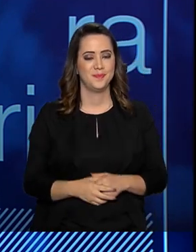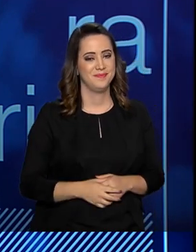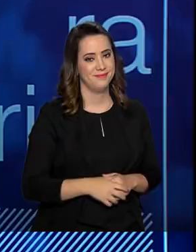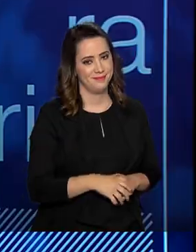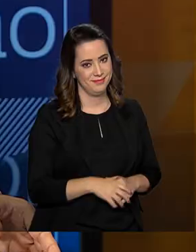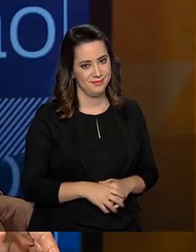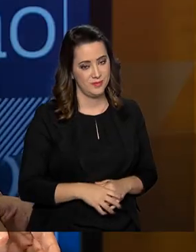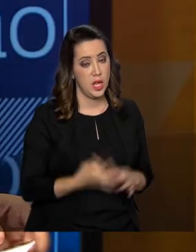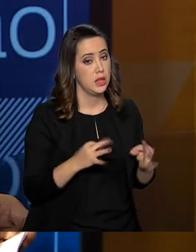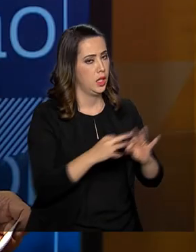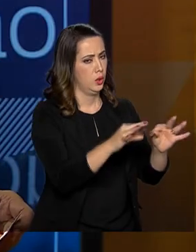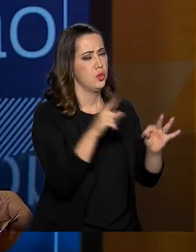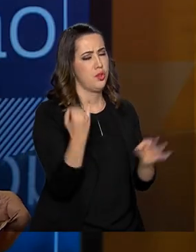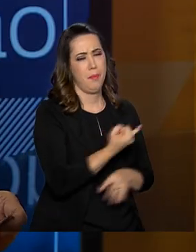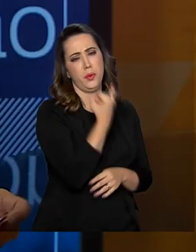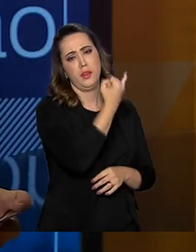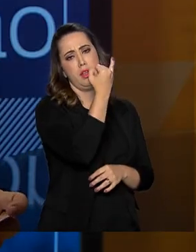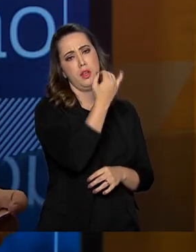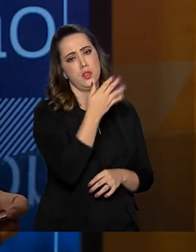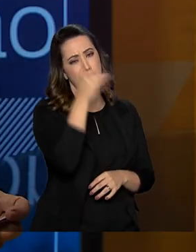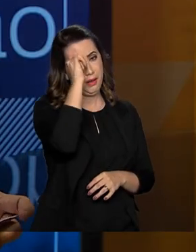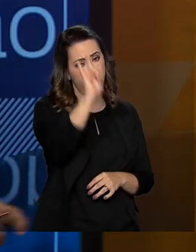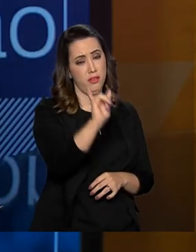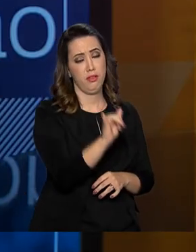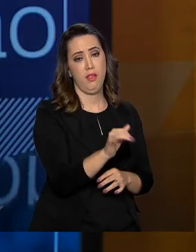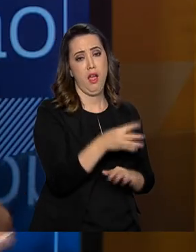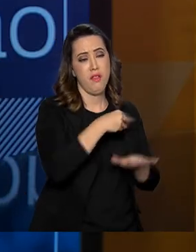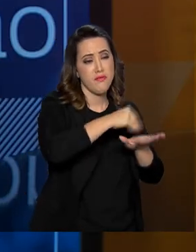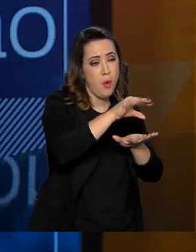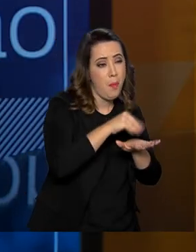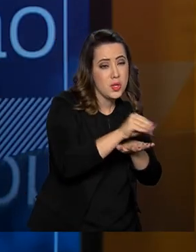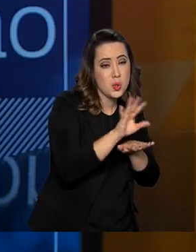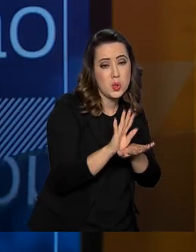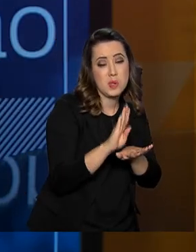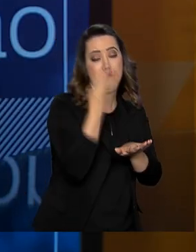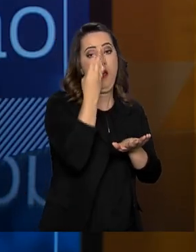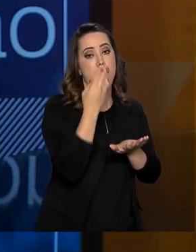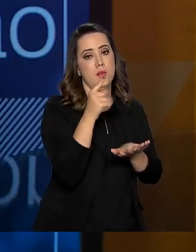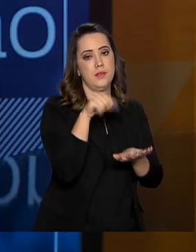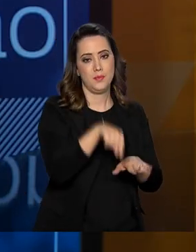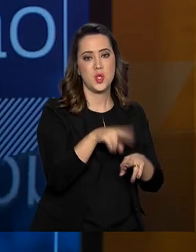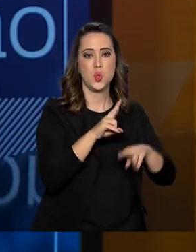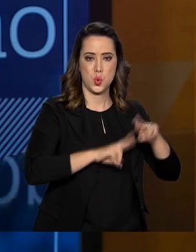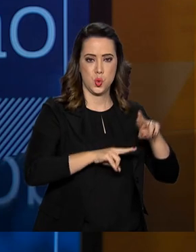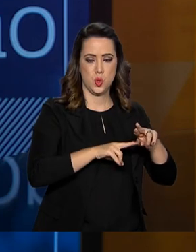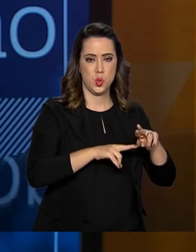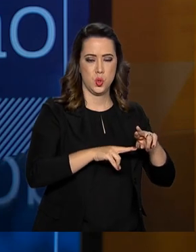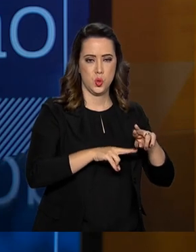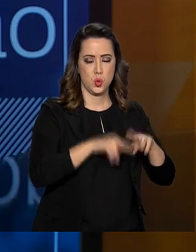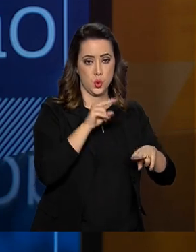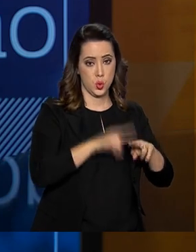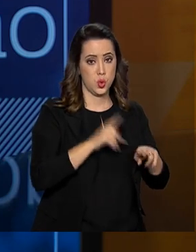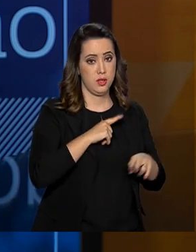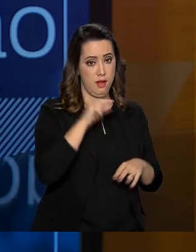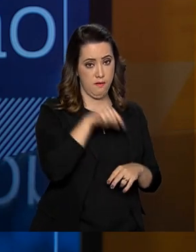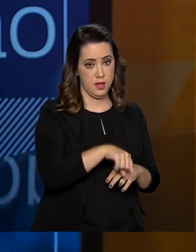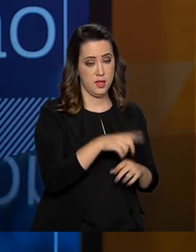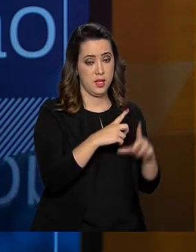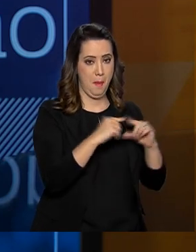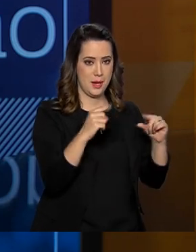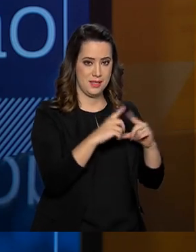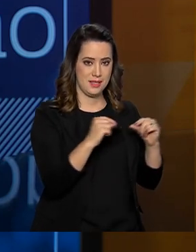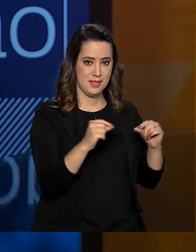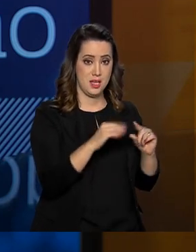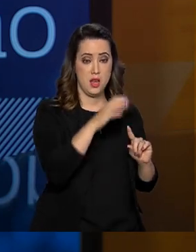A tecnologia é uma arma contra essas notícias falsas, as fake news. Em junho, aqui em Brasília, ocorreu o hackathon Zé